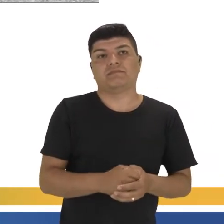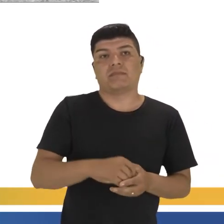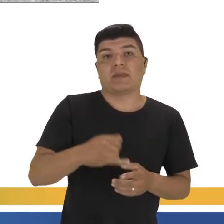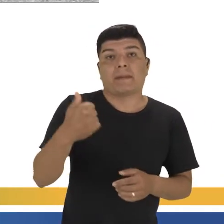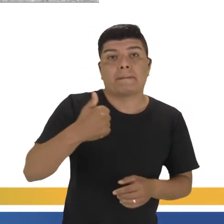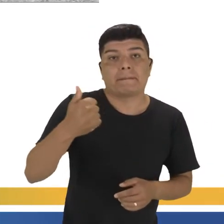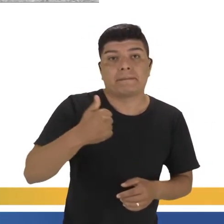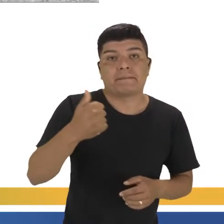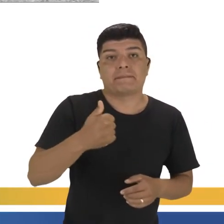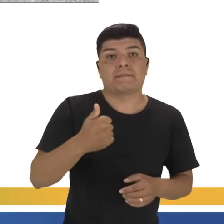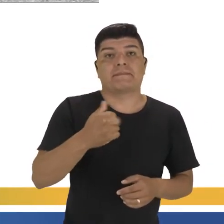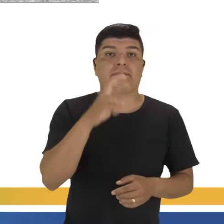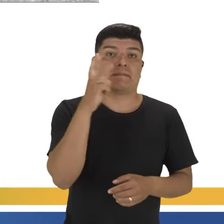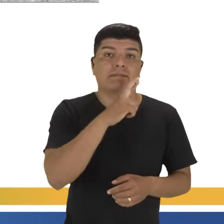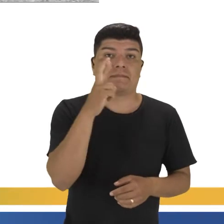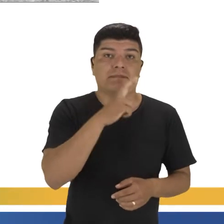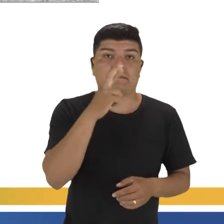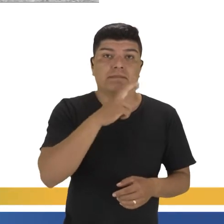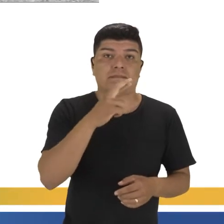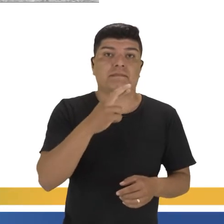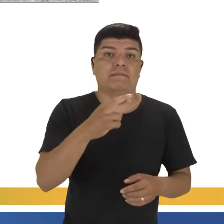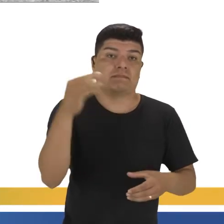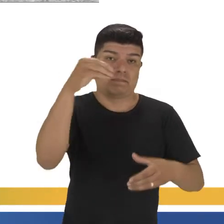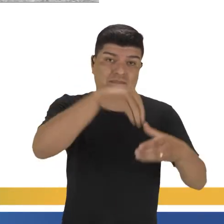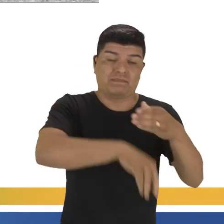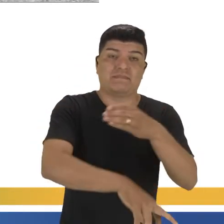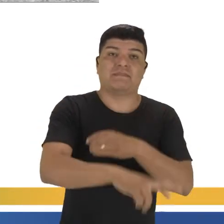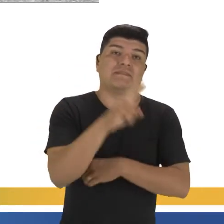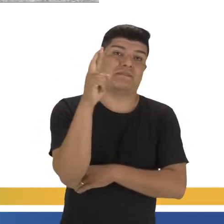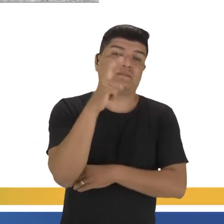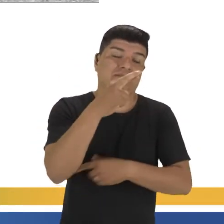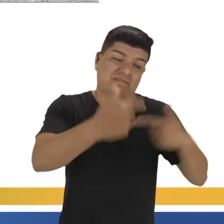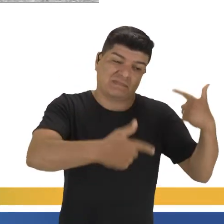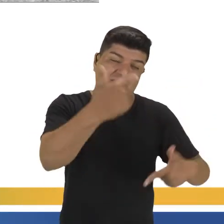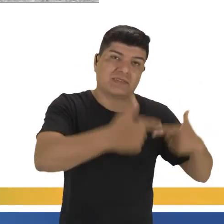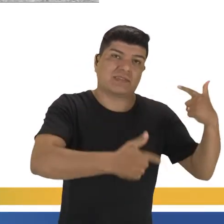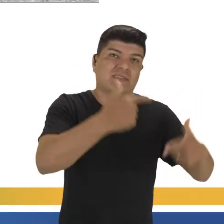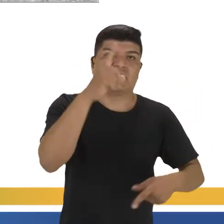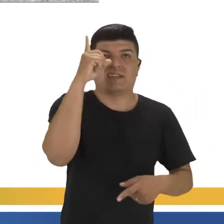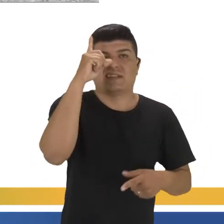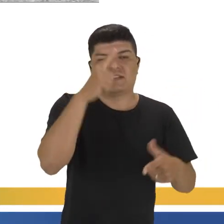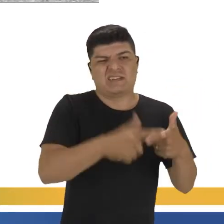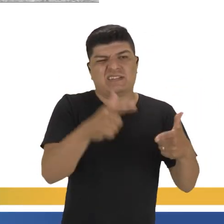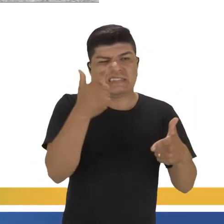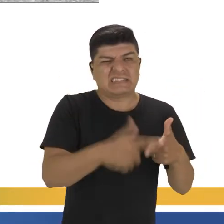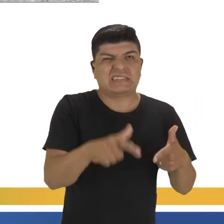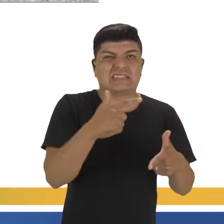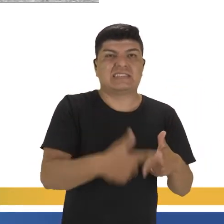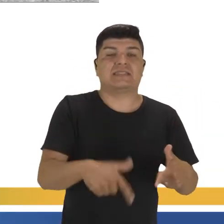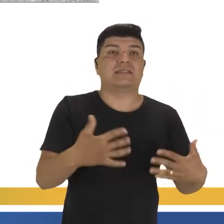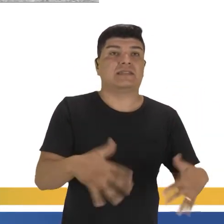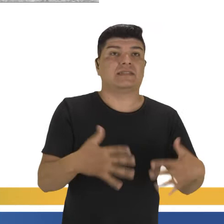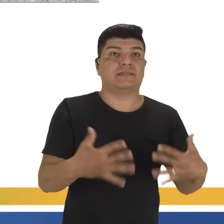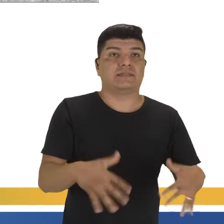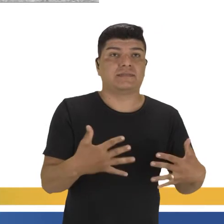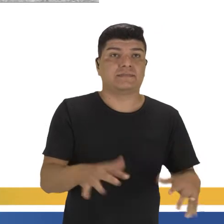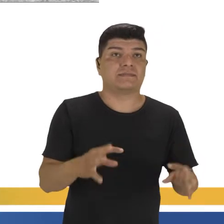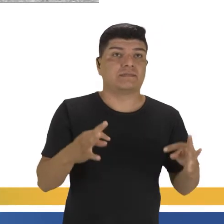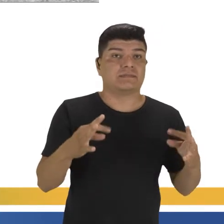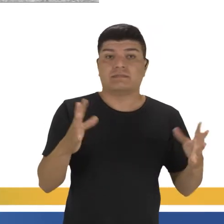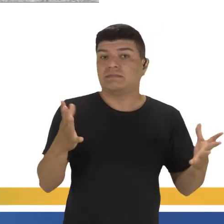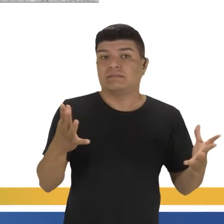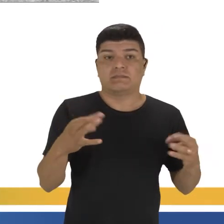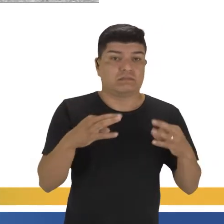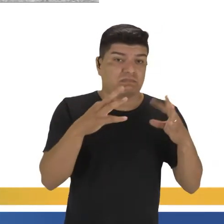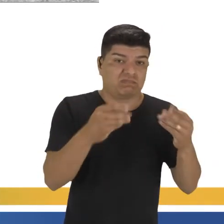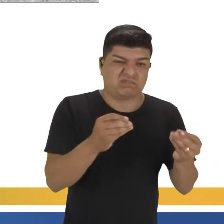ela foi uma das primeiras a participar da guerra. Ocasionando aí problemáticas grandiosas. Por quê? Estava aí